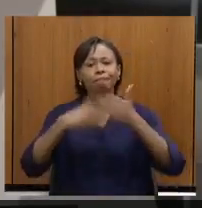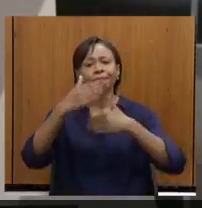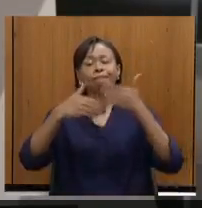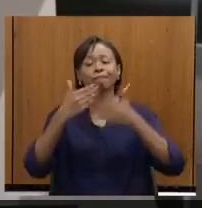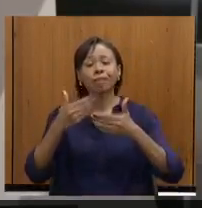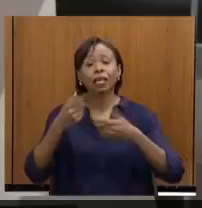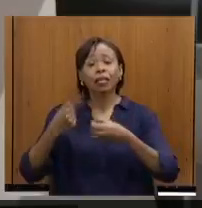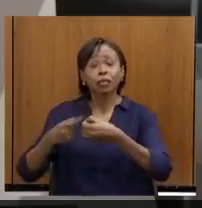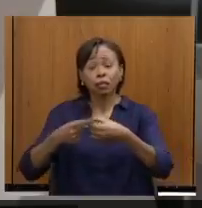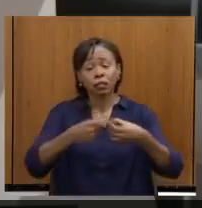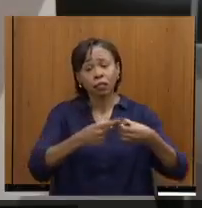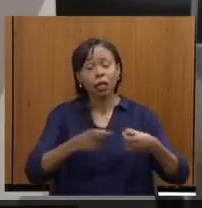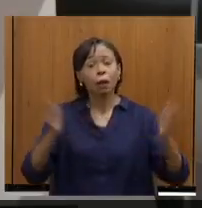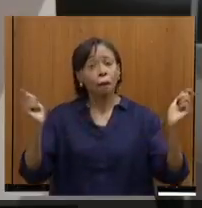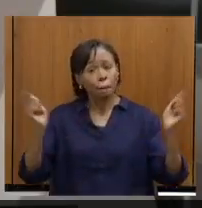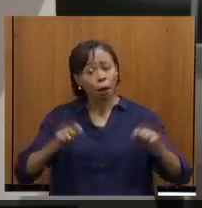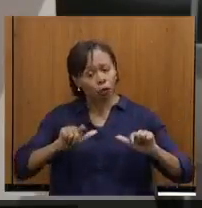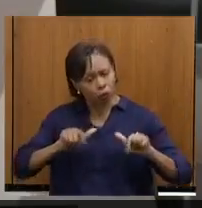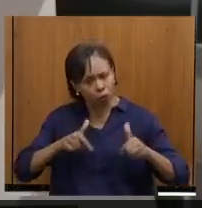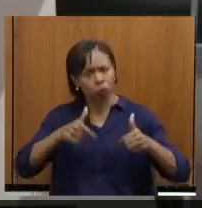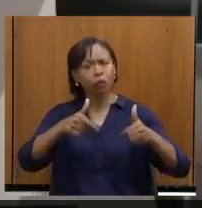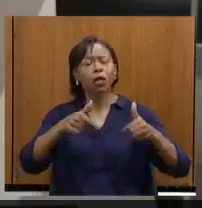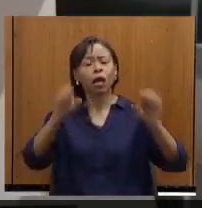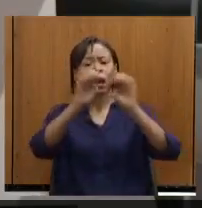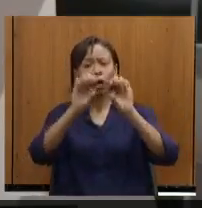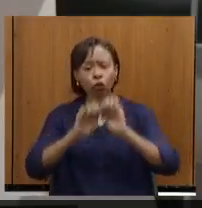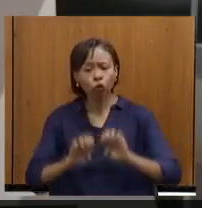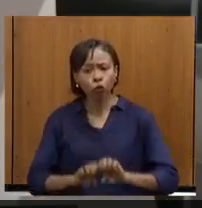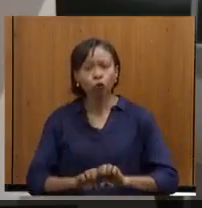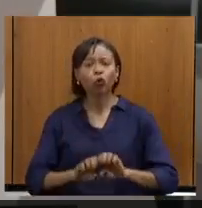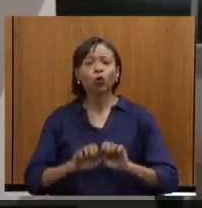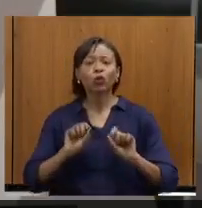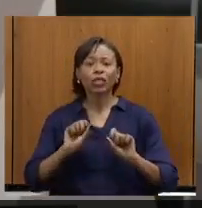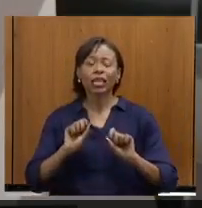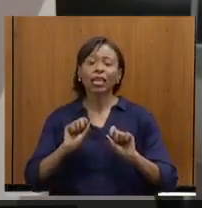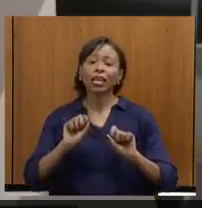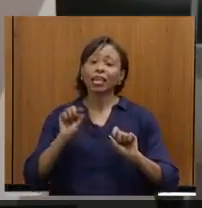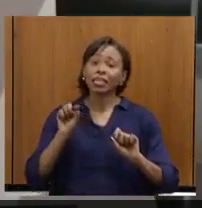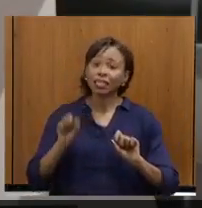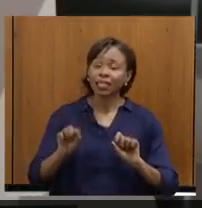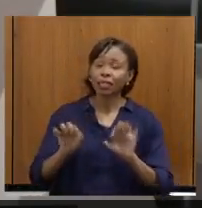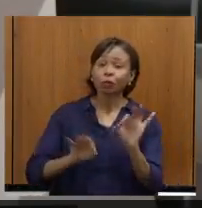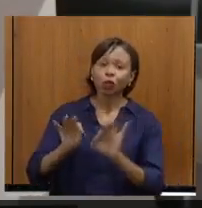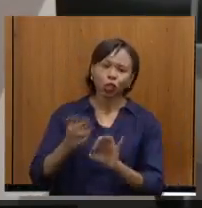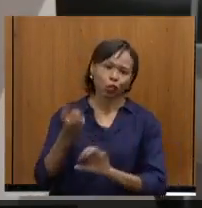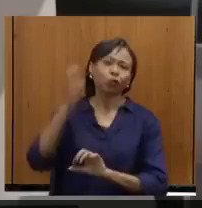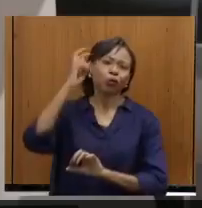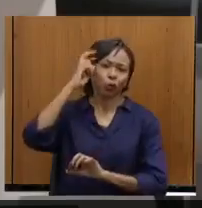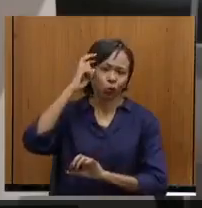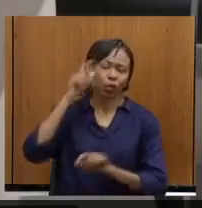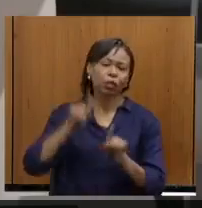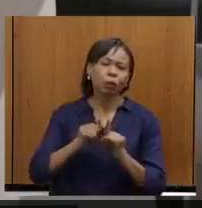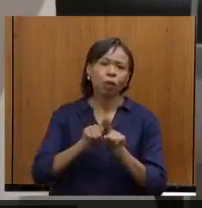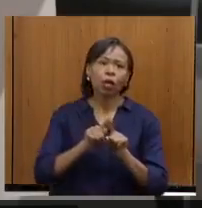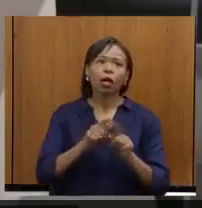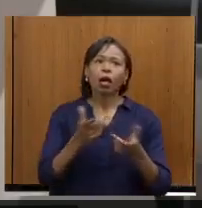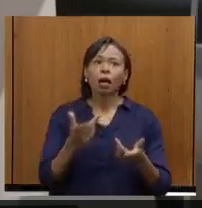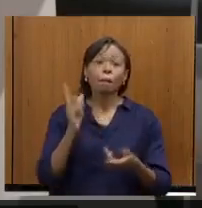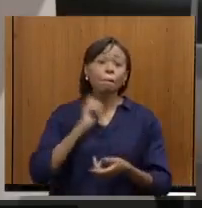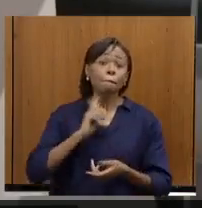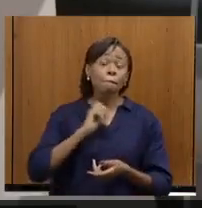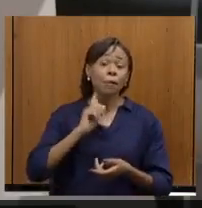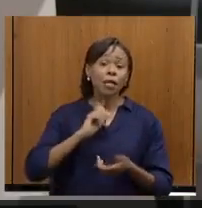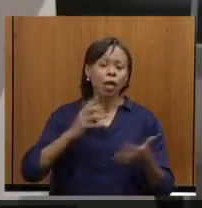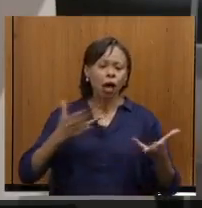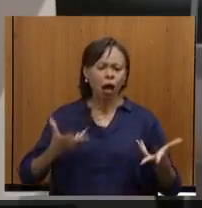acontecer a estruturação da sua cultura. Requalifica Minas, que foi um projeto fantástico,